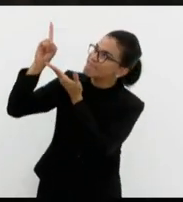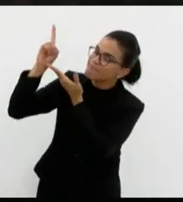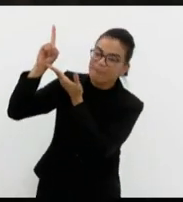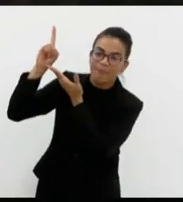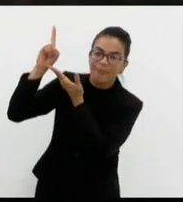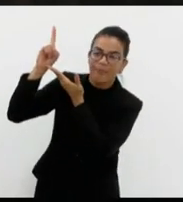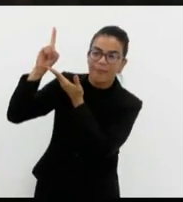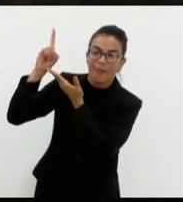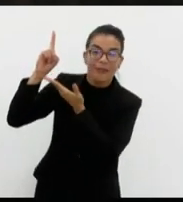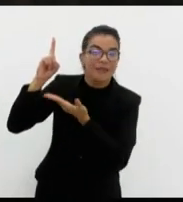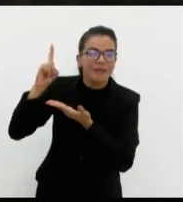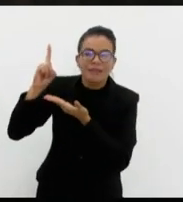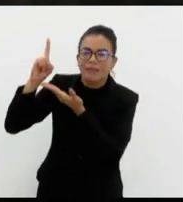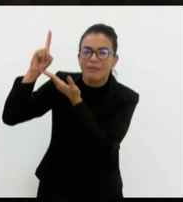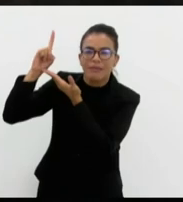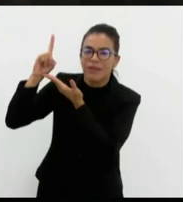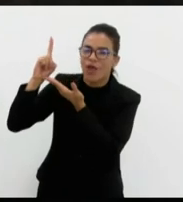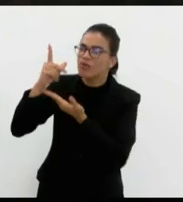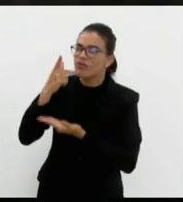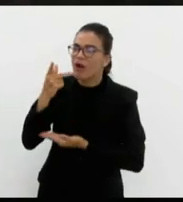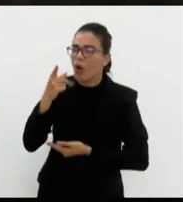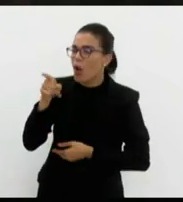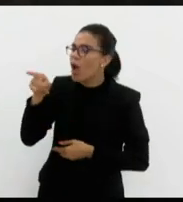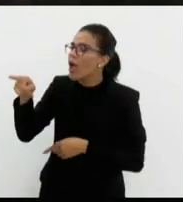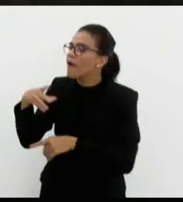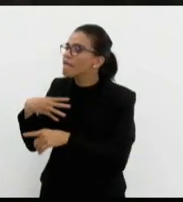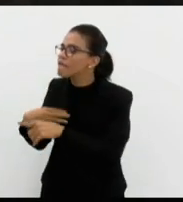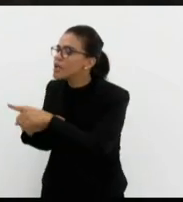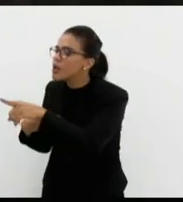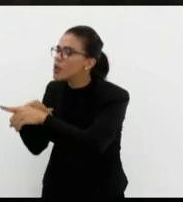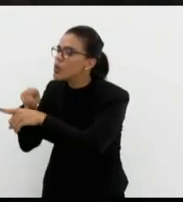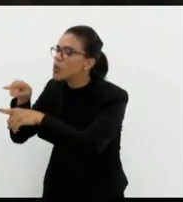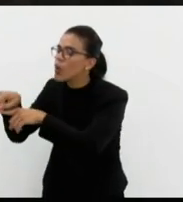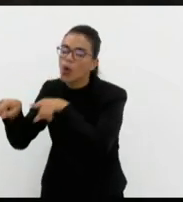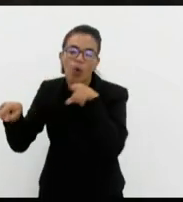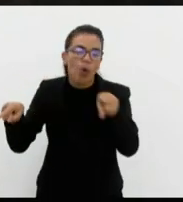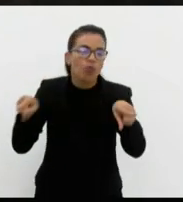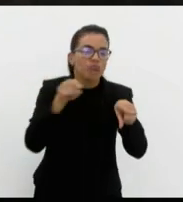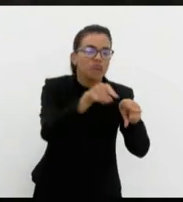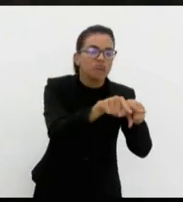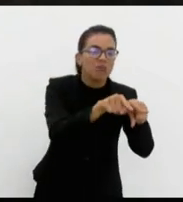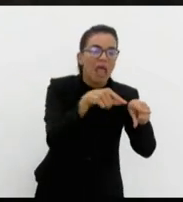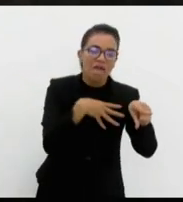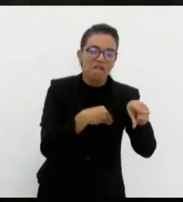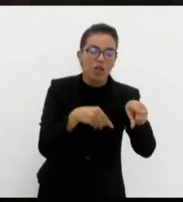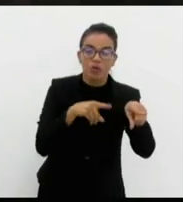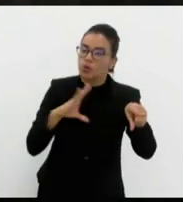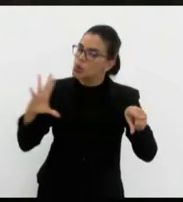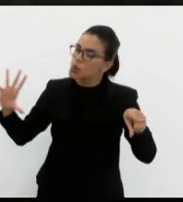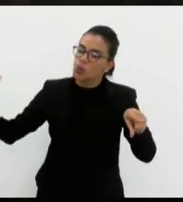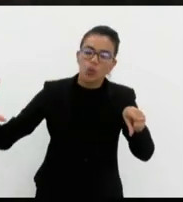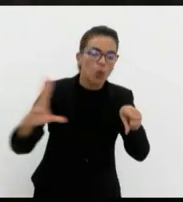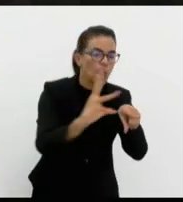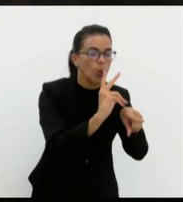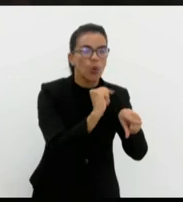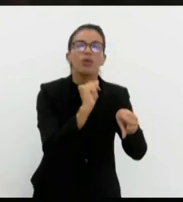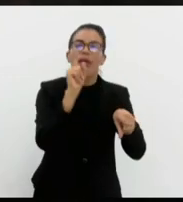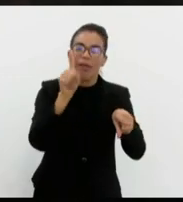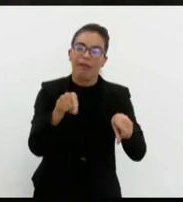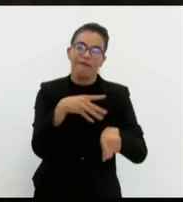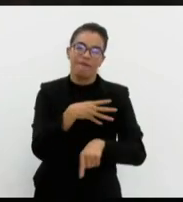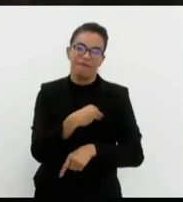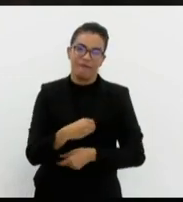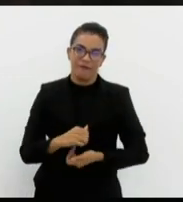Deus não explicitou que é seu filho A, B, C ou D. Toda a humanidade o é.